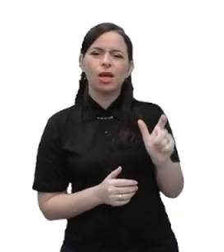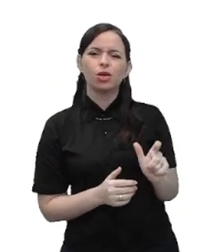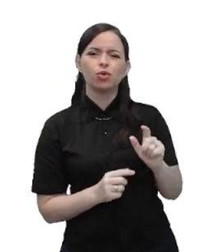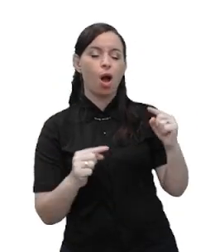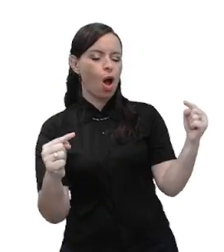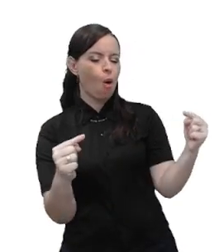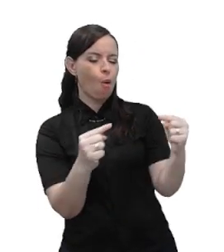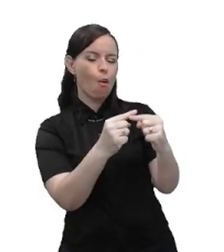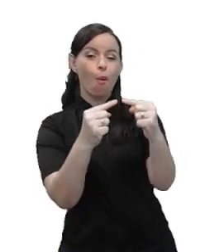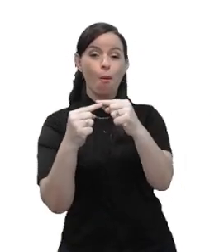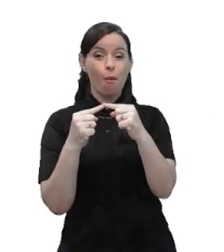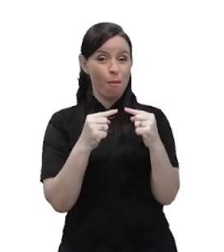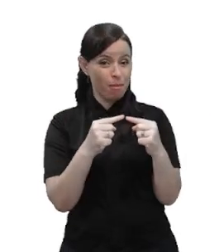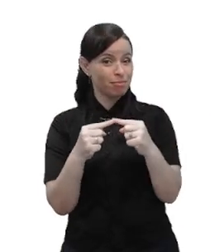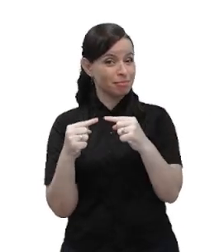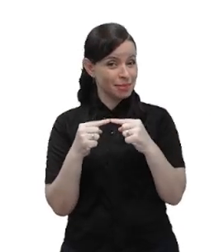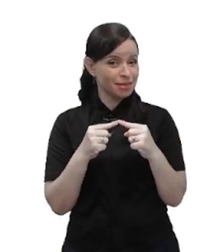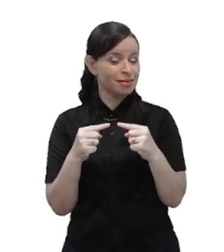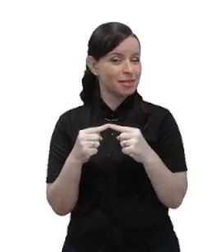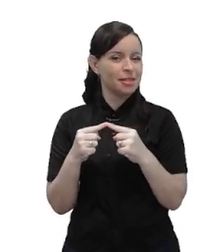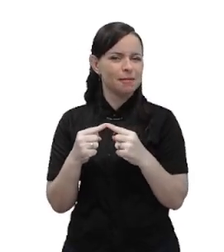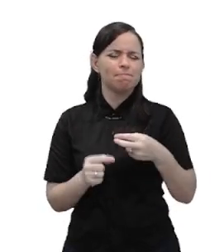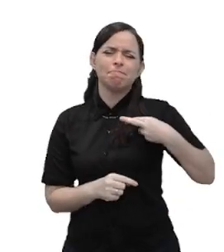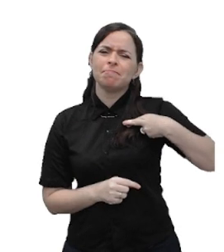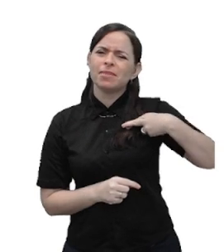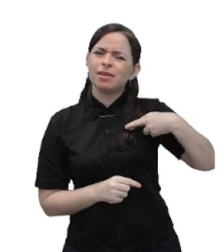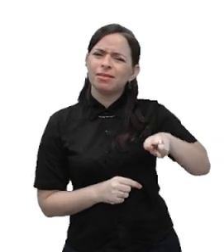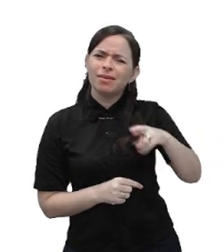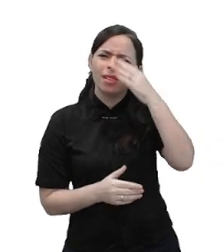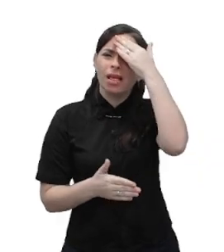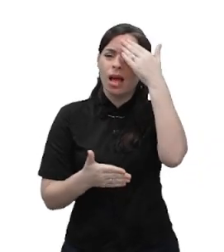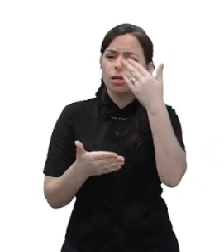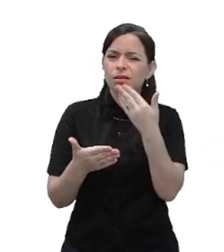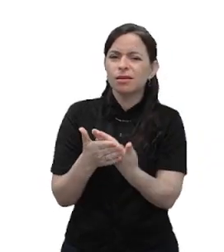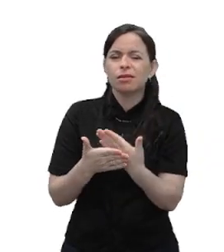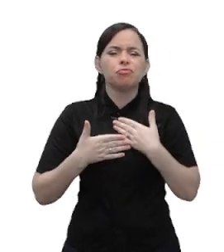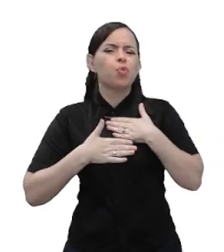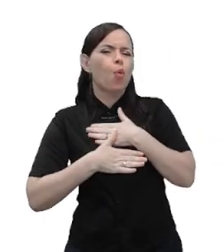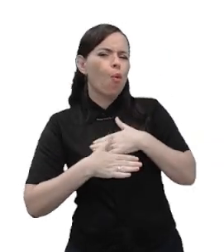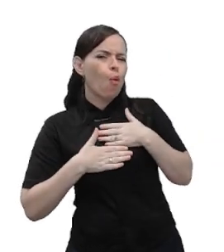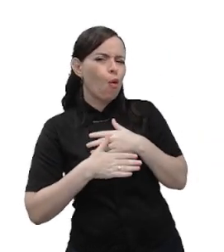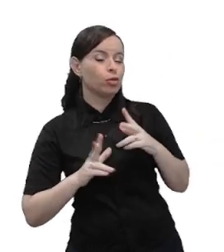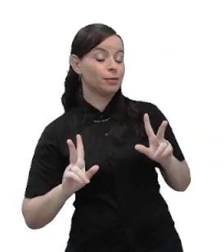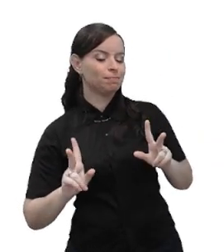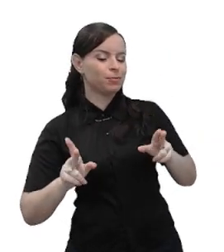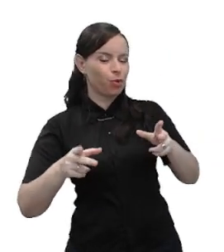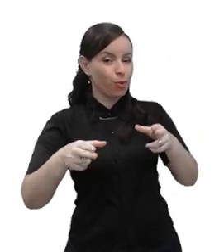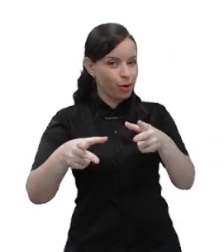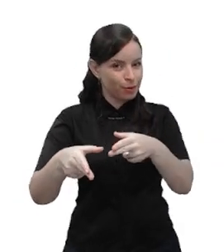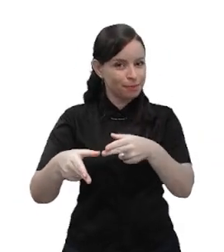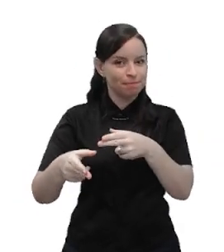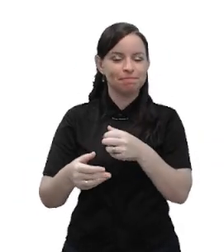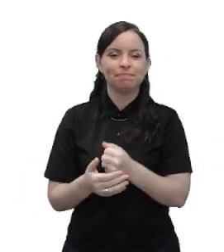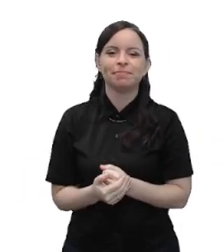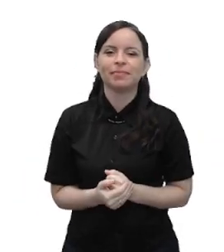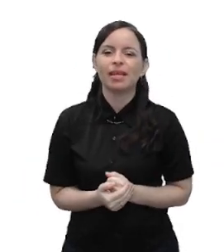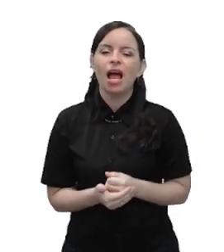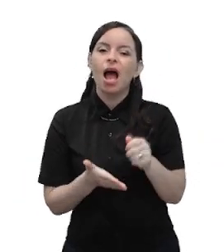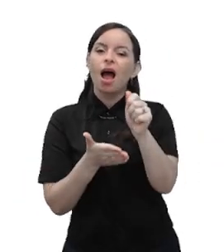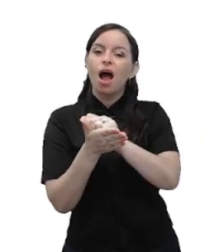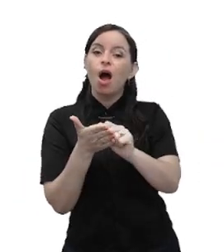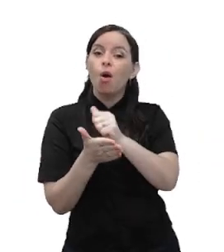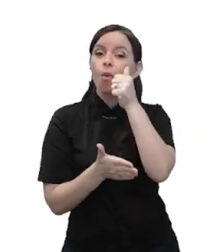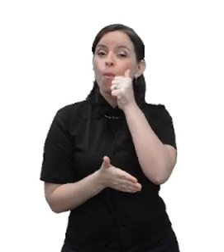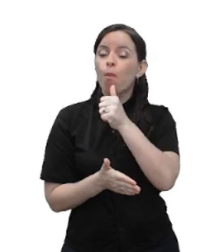com a gente, não é verdade? As nossas crenças, os nossos gostos e assim por diante. E aí, a autora Strobel, ela vai